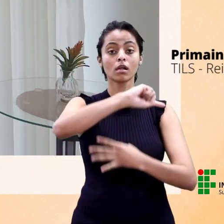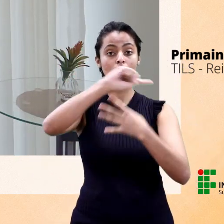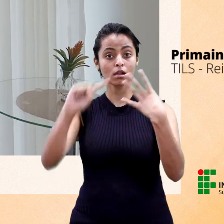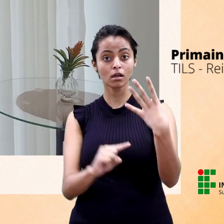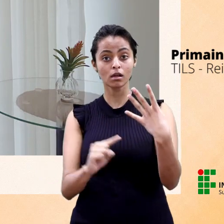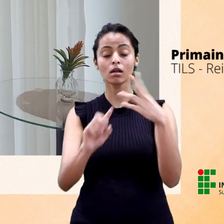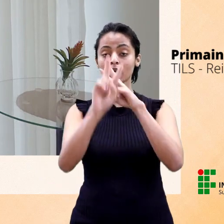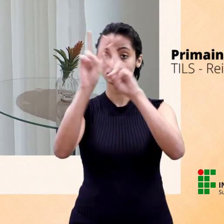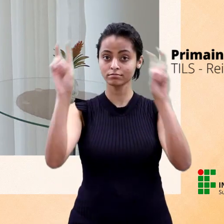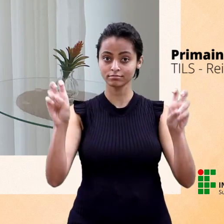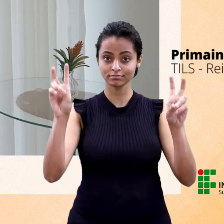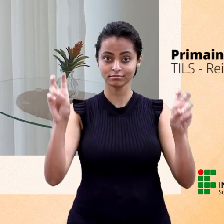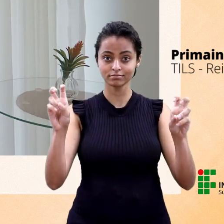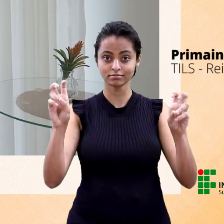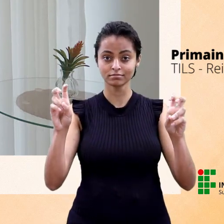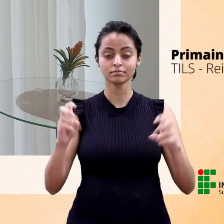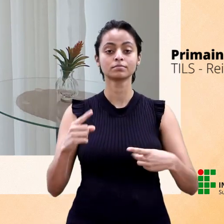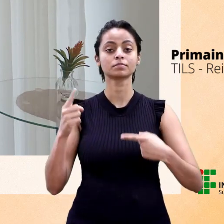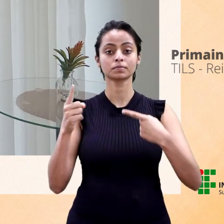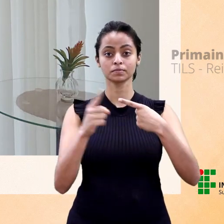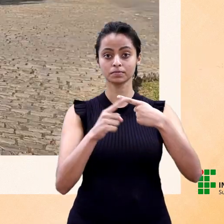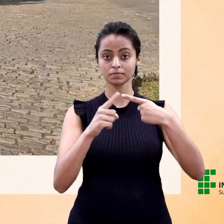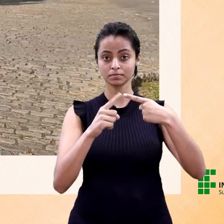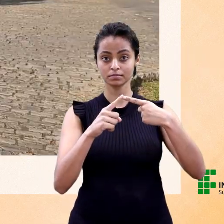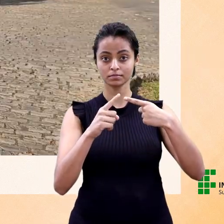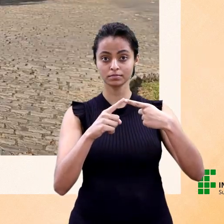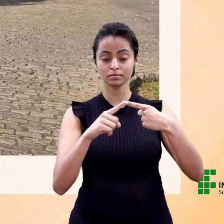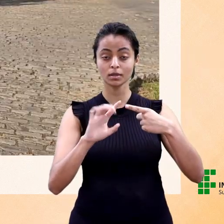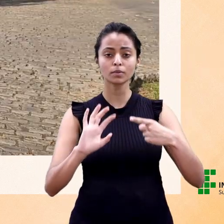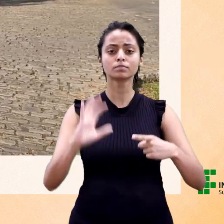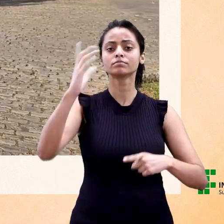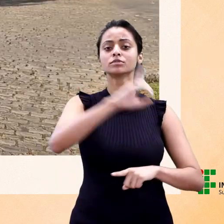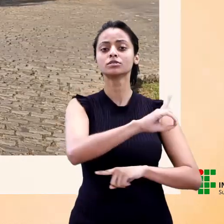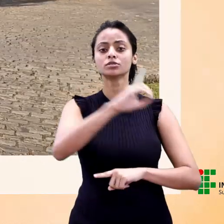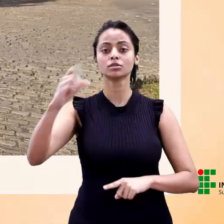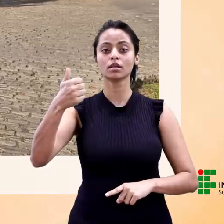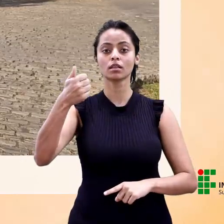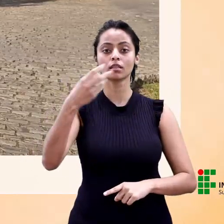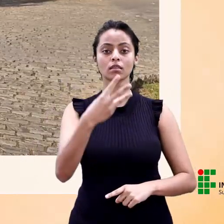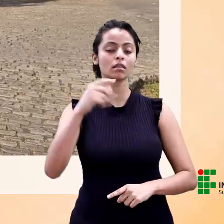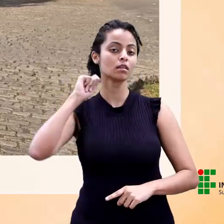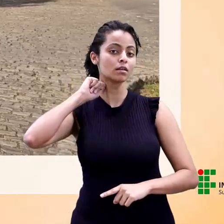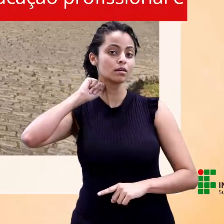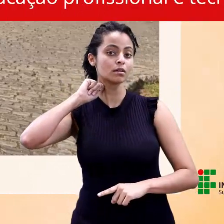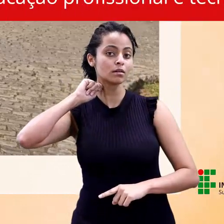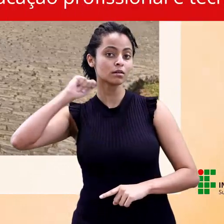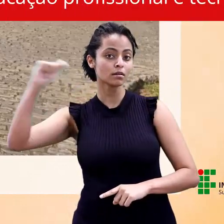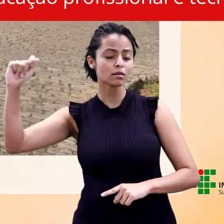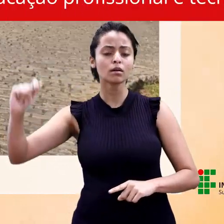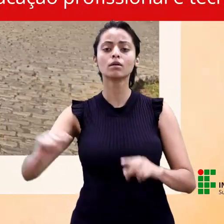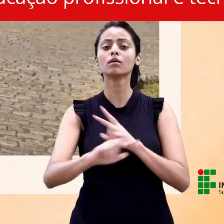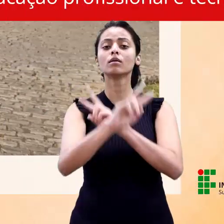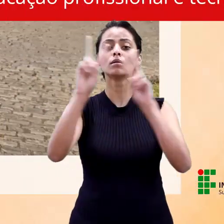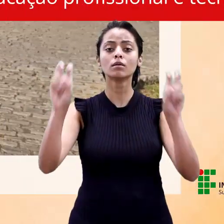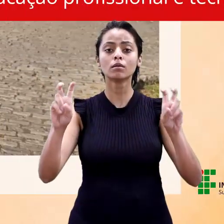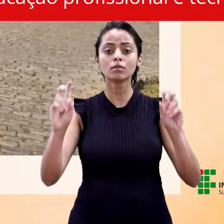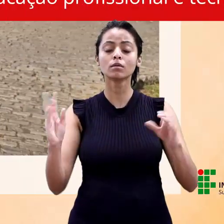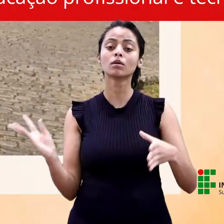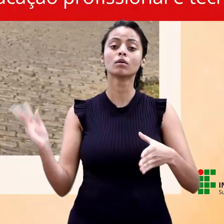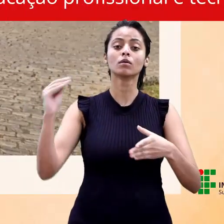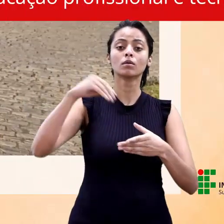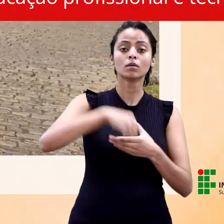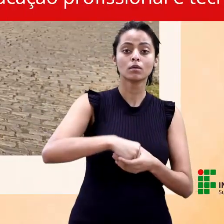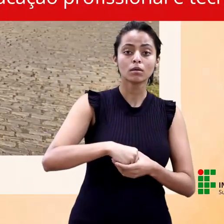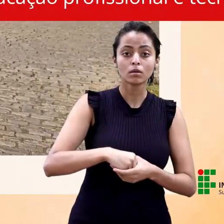divididos em quatro eixos temáticos. O primeiro eixo acontecerá no dia 13 de abril e vai tratar